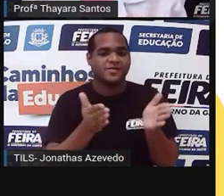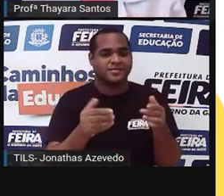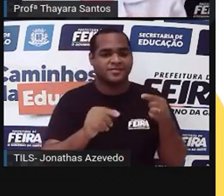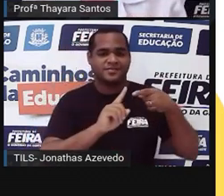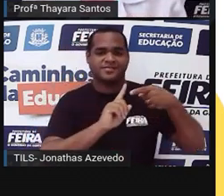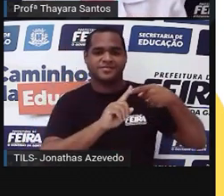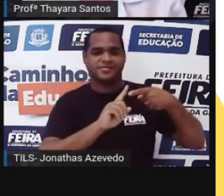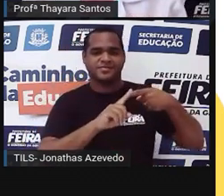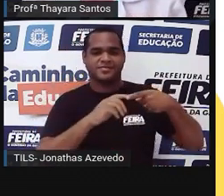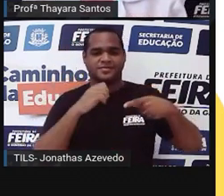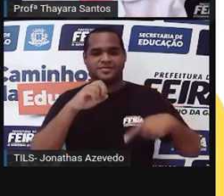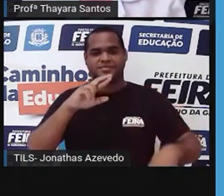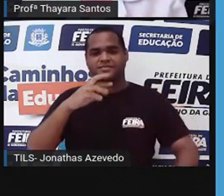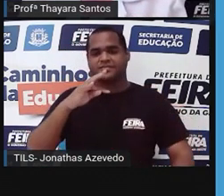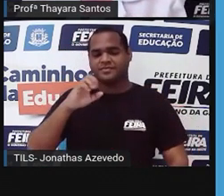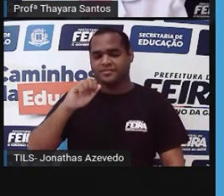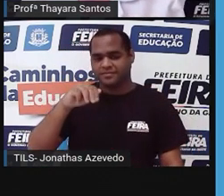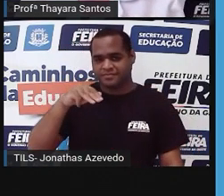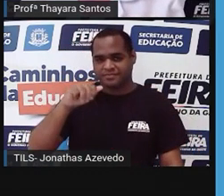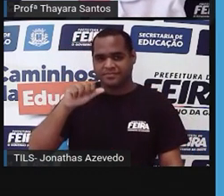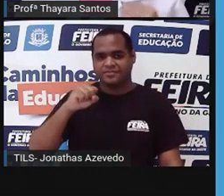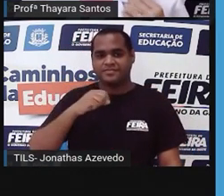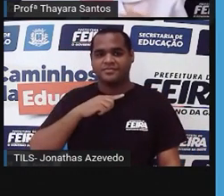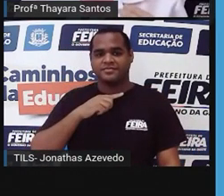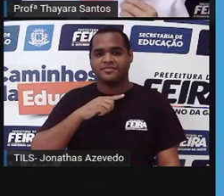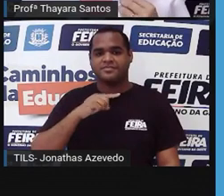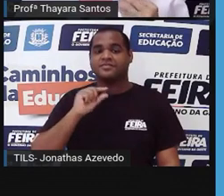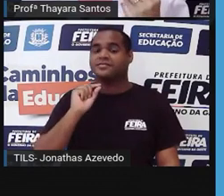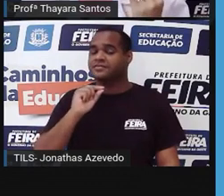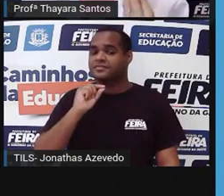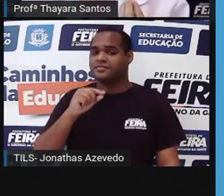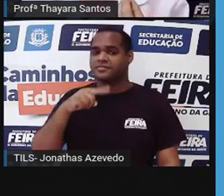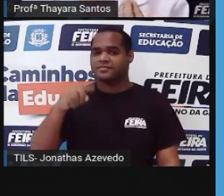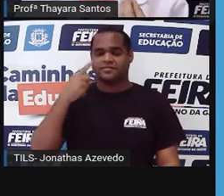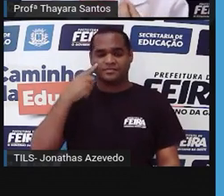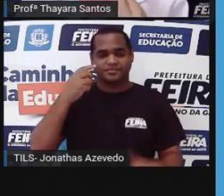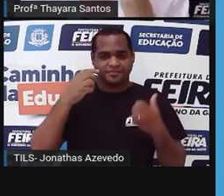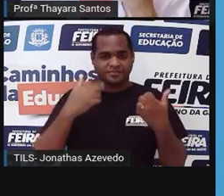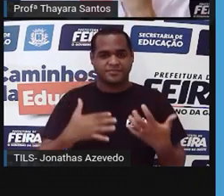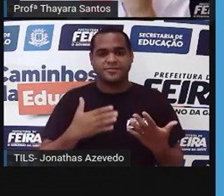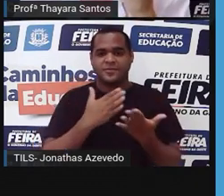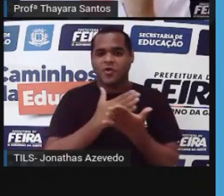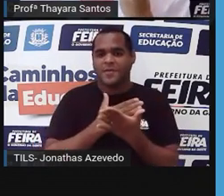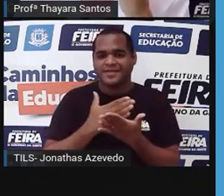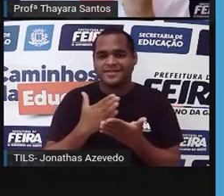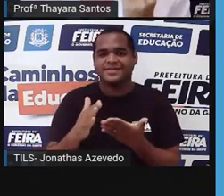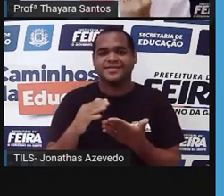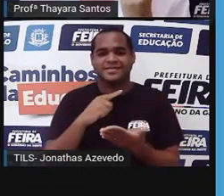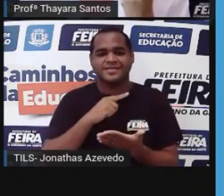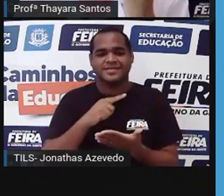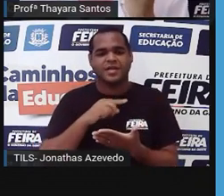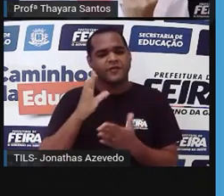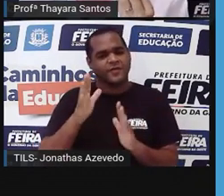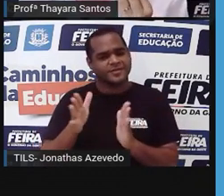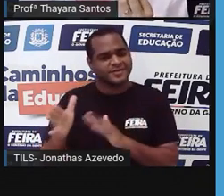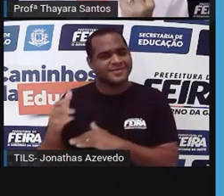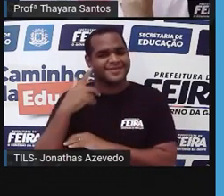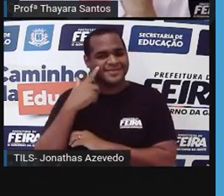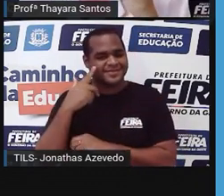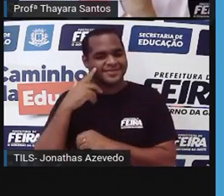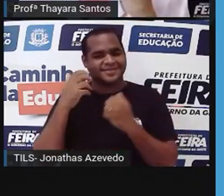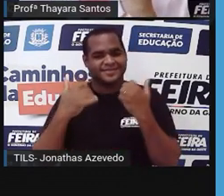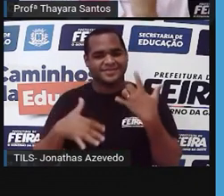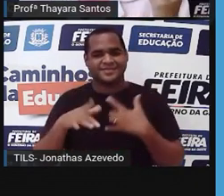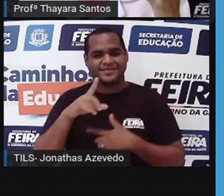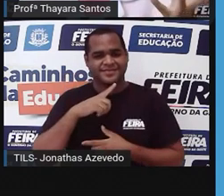as briófitas e as pteridófitas. Vamos começar pelas briófitas. Vocês já devem ter visto essas plantinhas